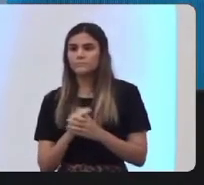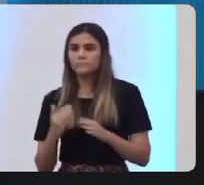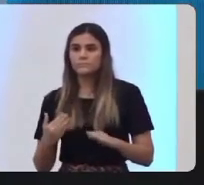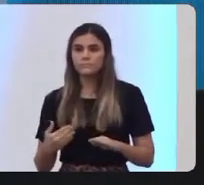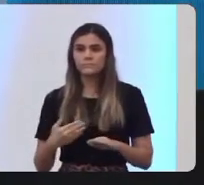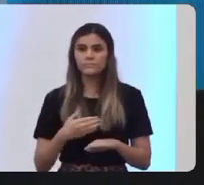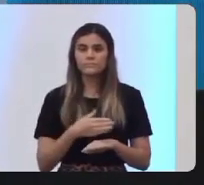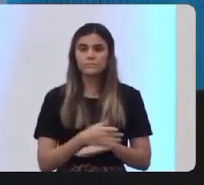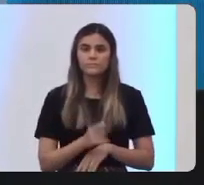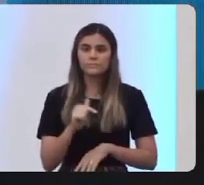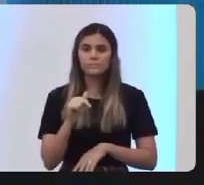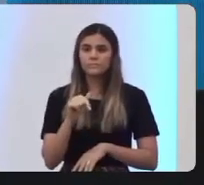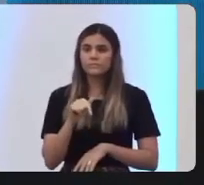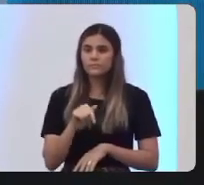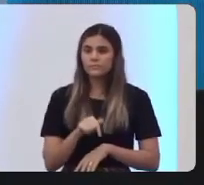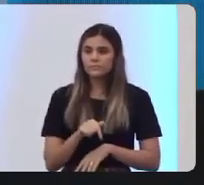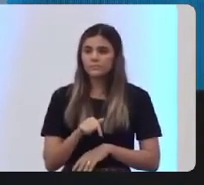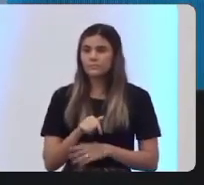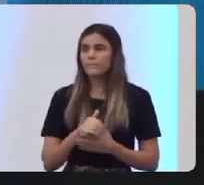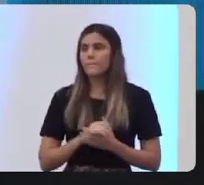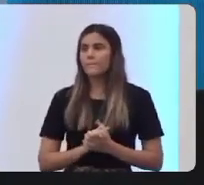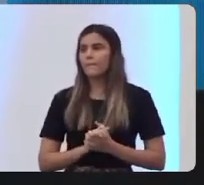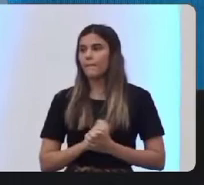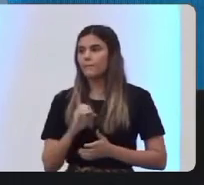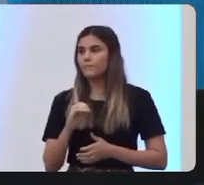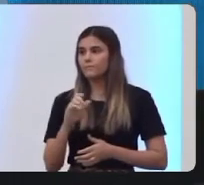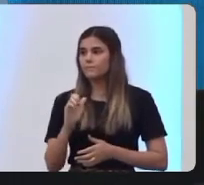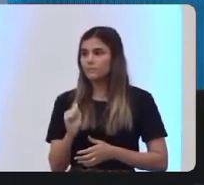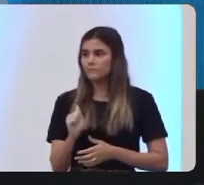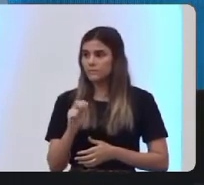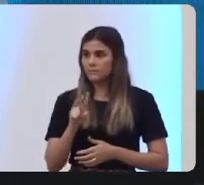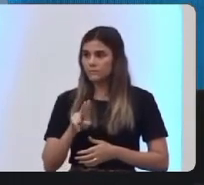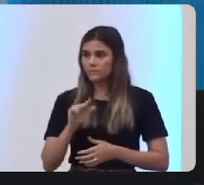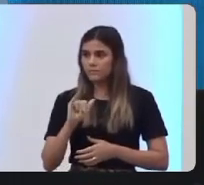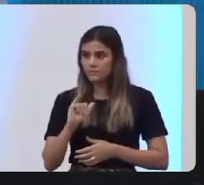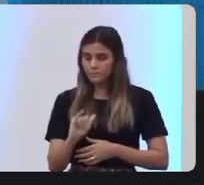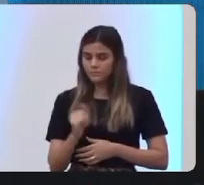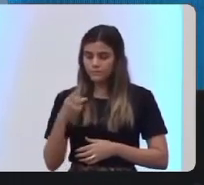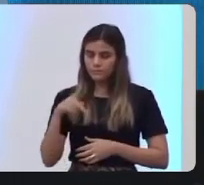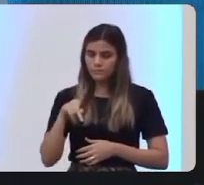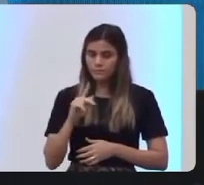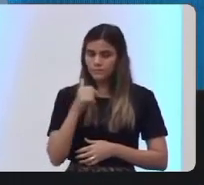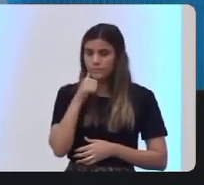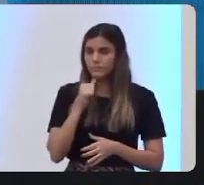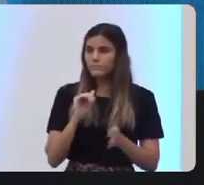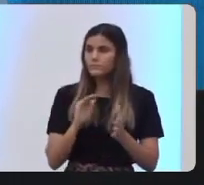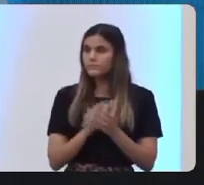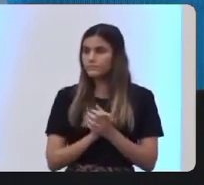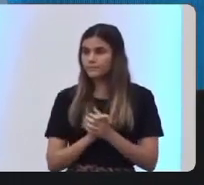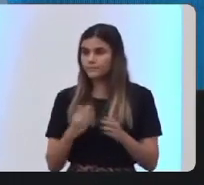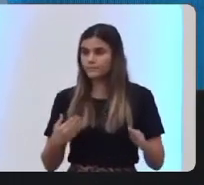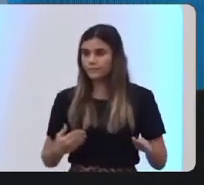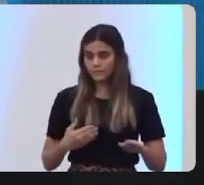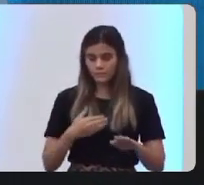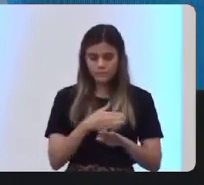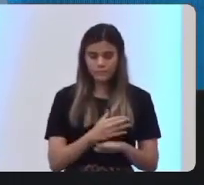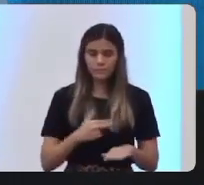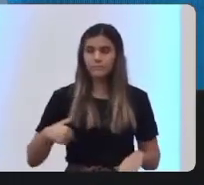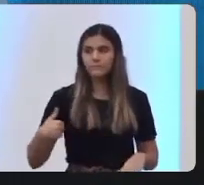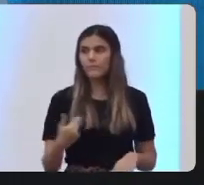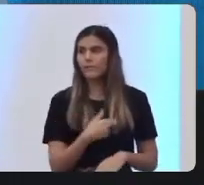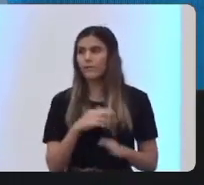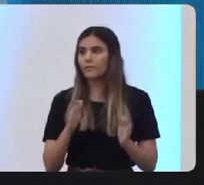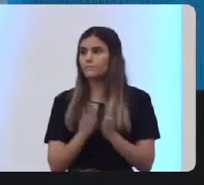o Davi Amorim e a sua esposa, para nós aqui orarmos por vocês.